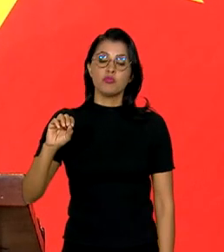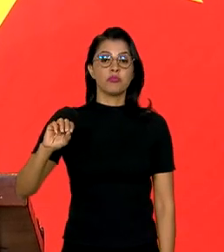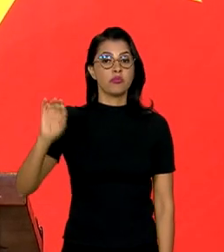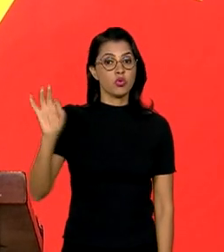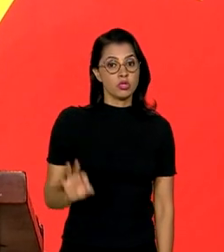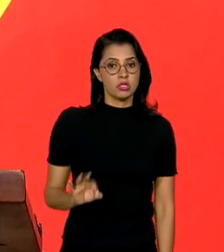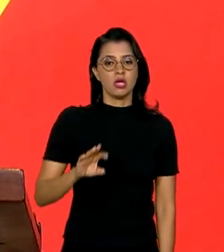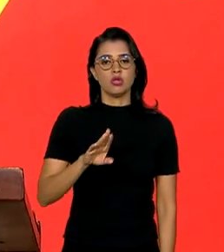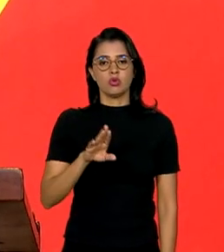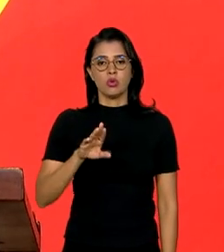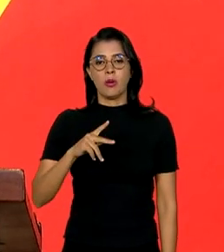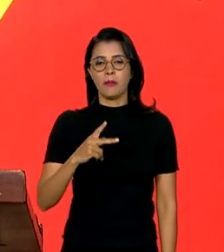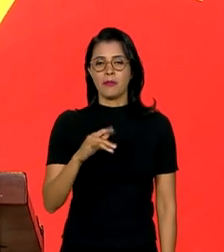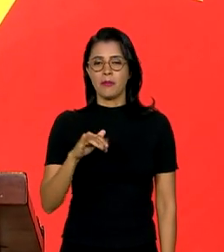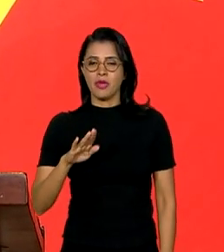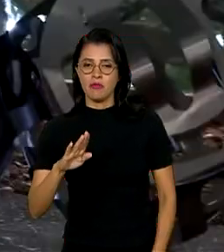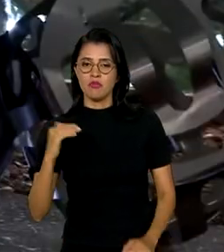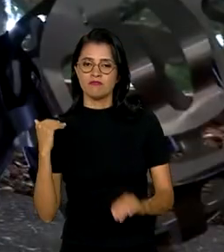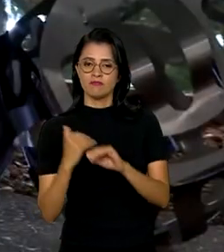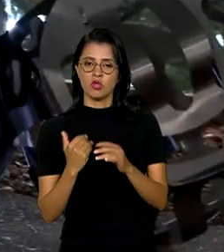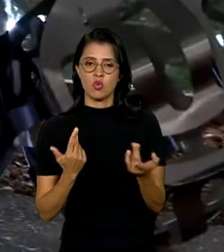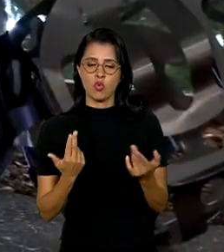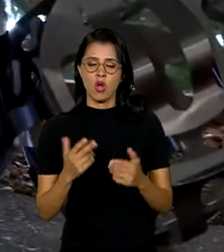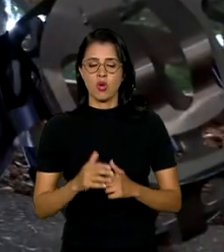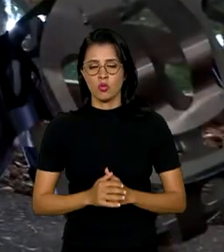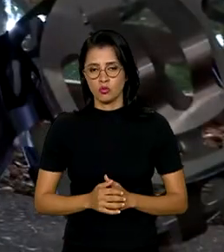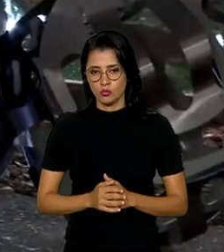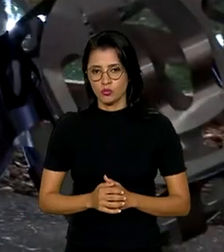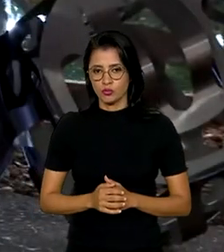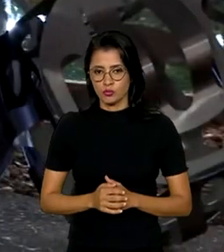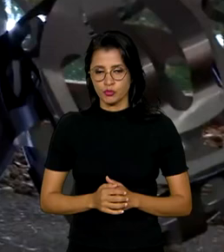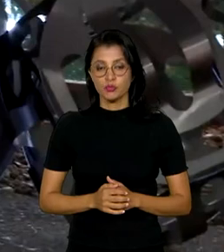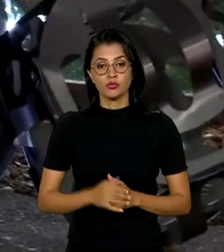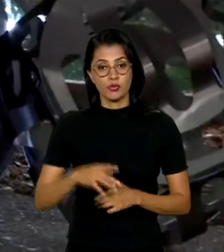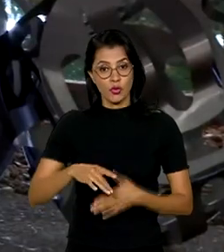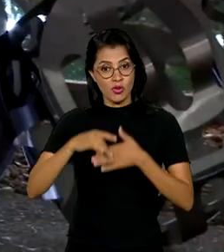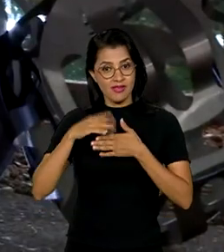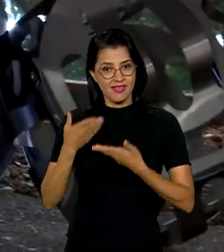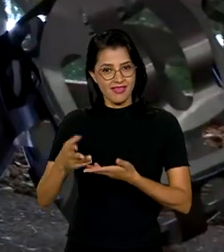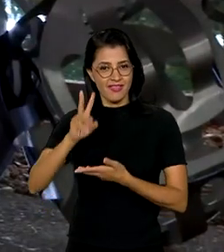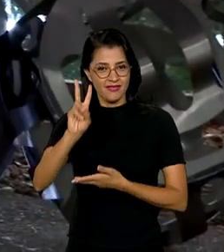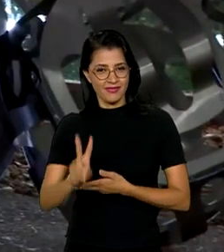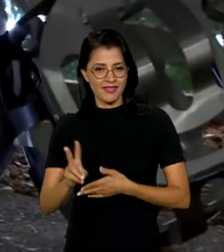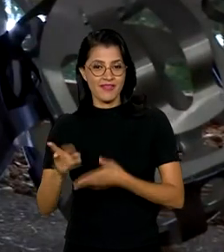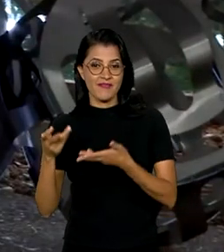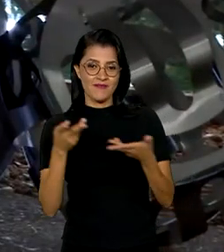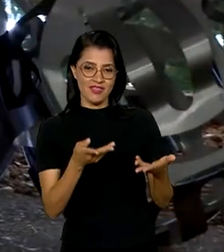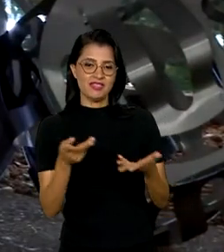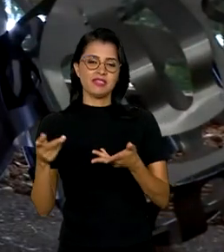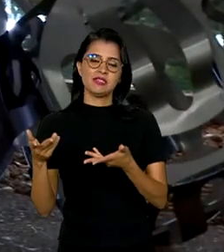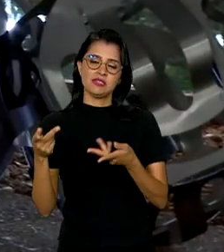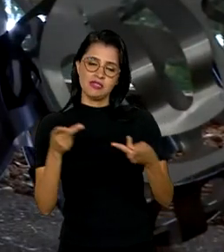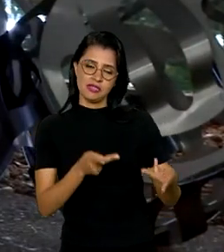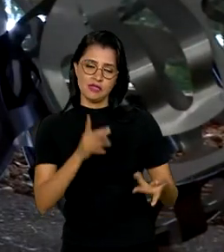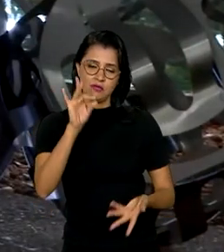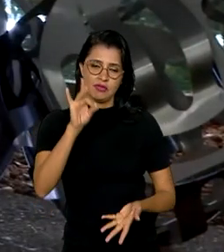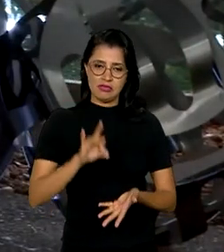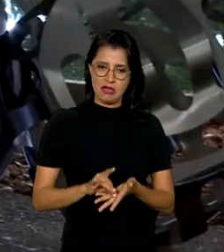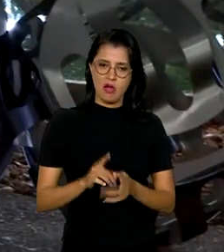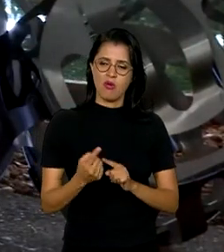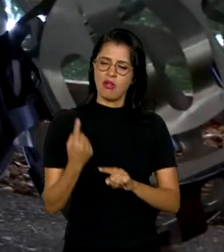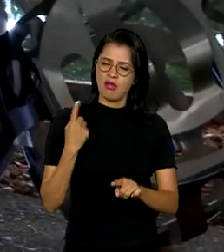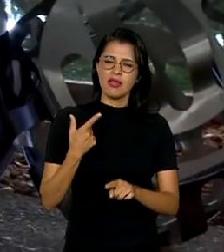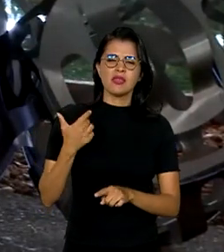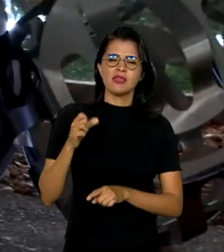em paridade de poder de compra. O líder do Vietnã está em visita oficial ao Brasil, o que não acontecia há